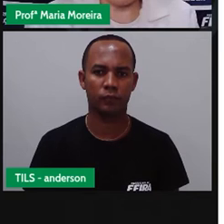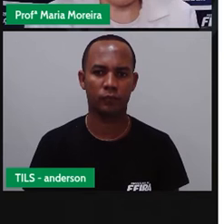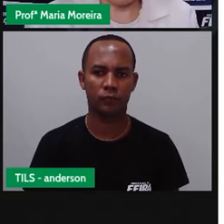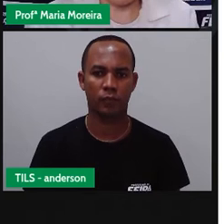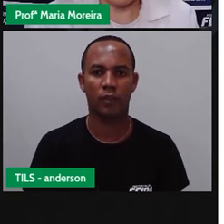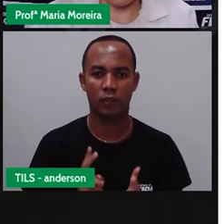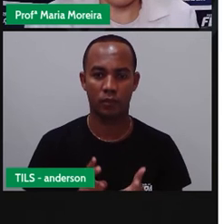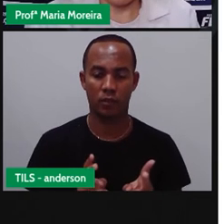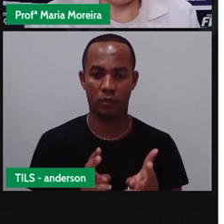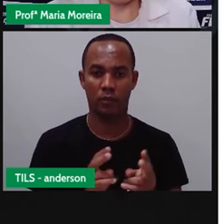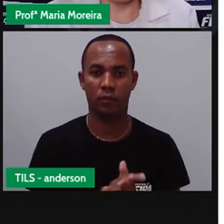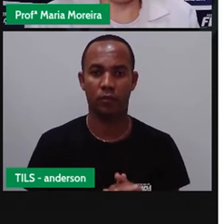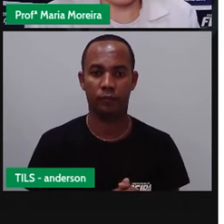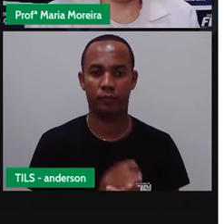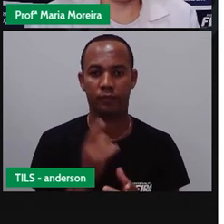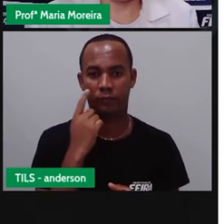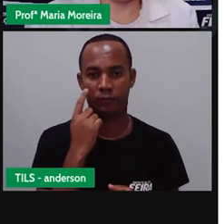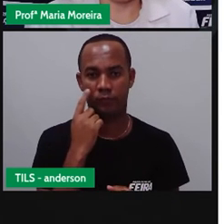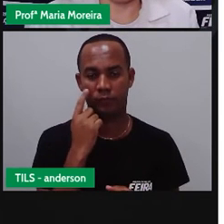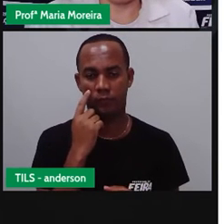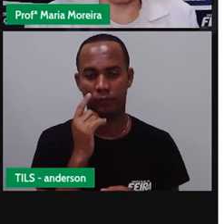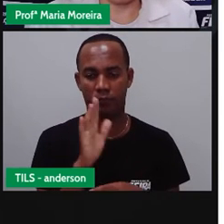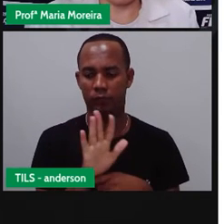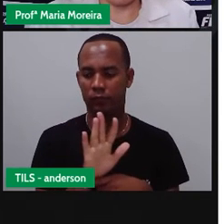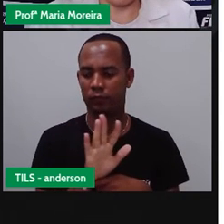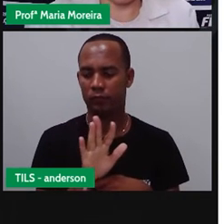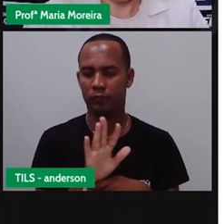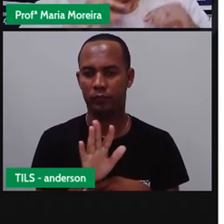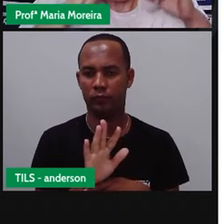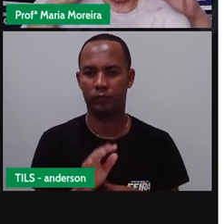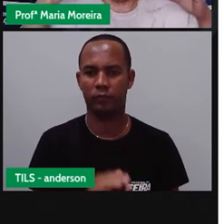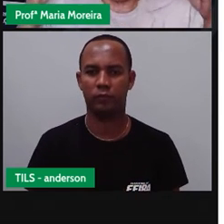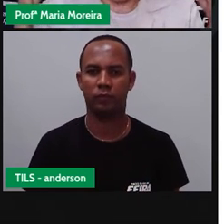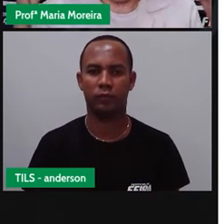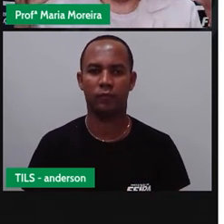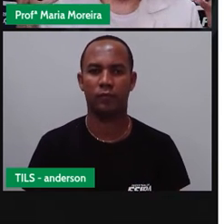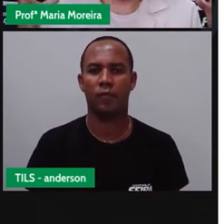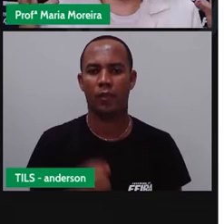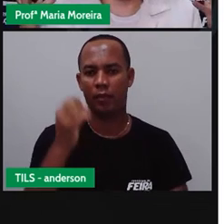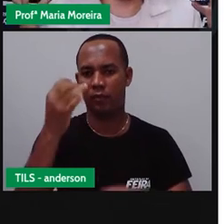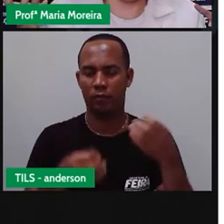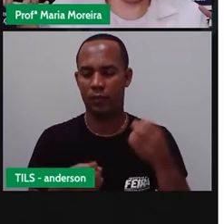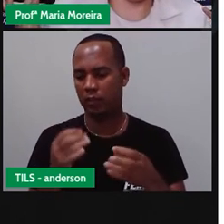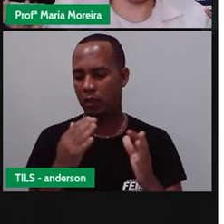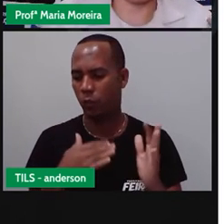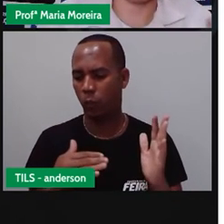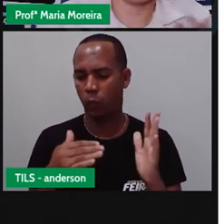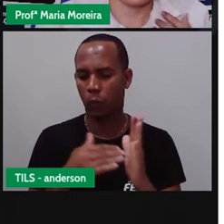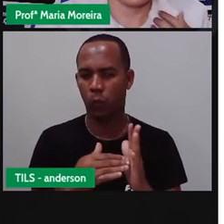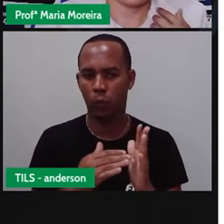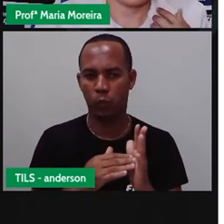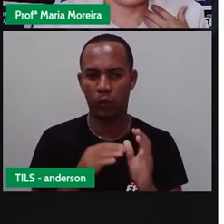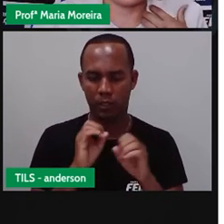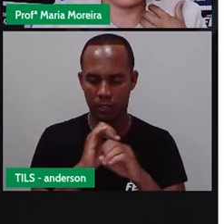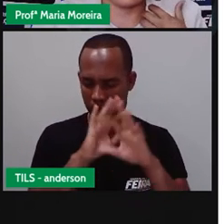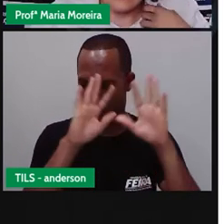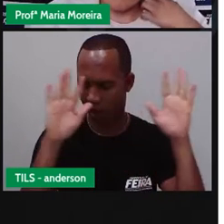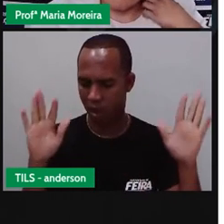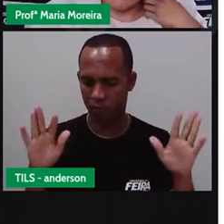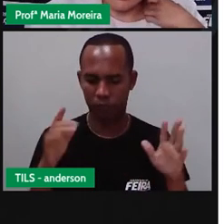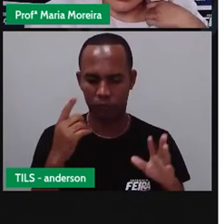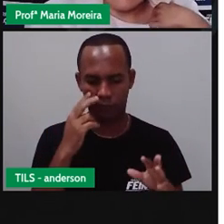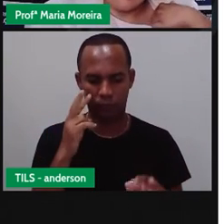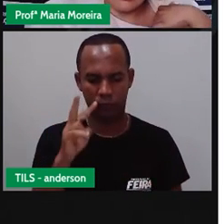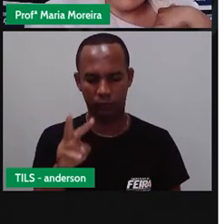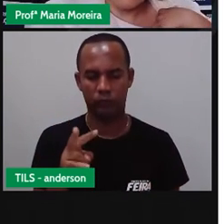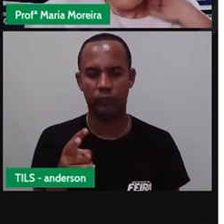Seguindo, né? Vamos assistir um videozinho aqui que vai deixar isso tudo muito mais claro aí